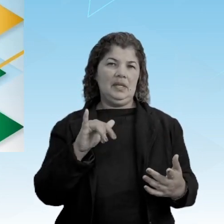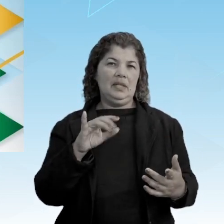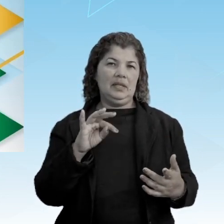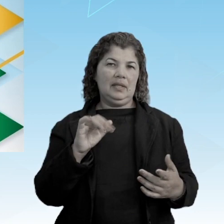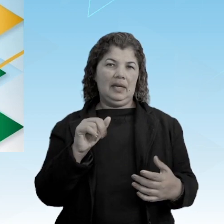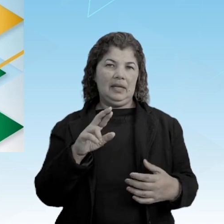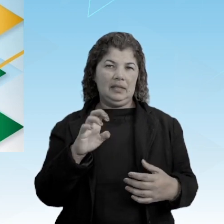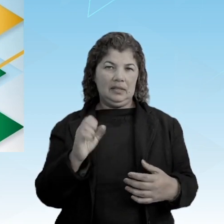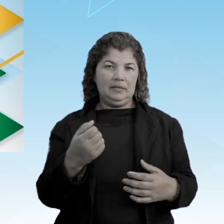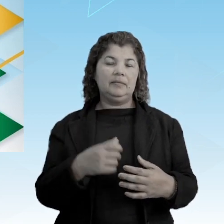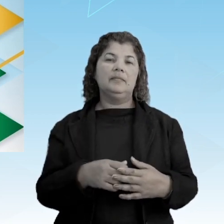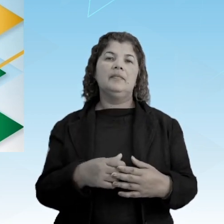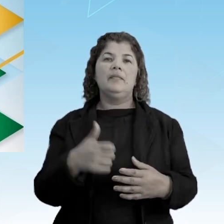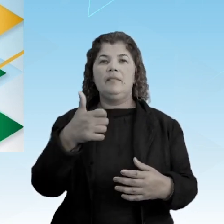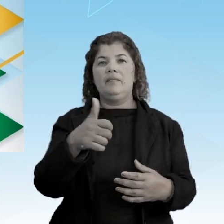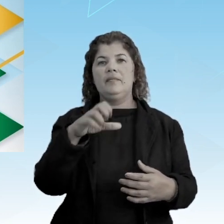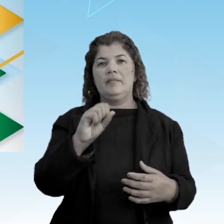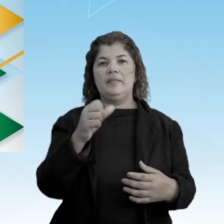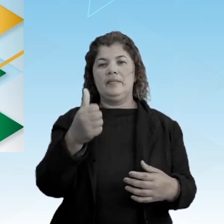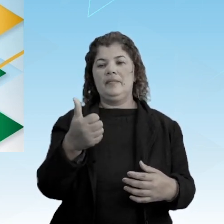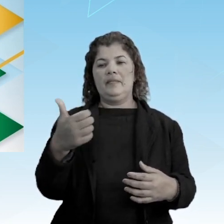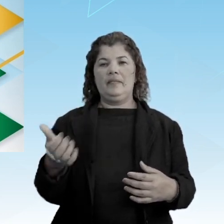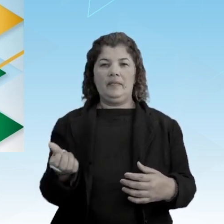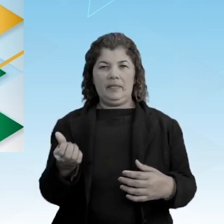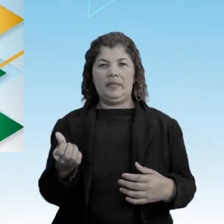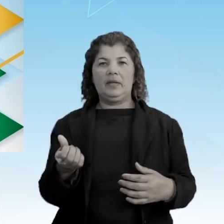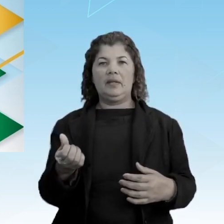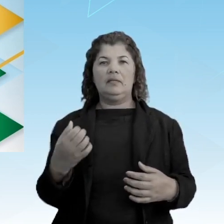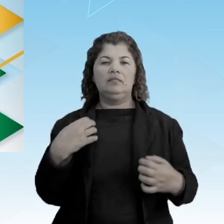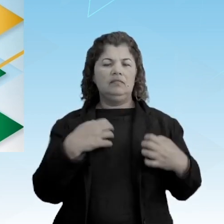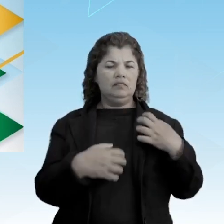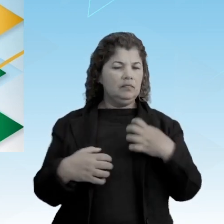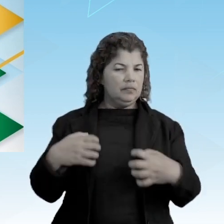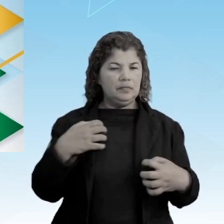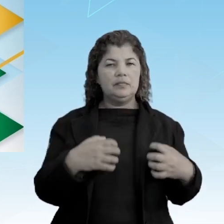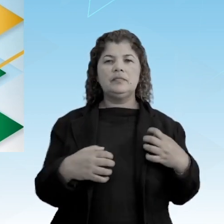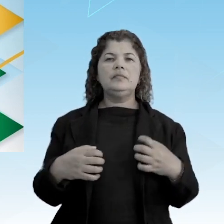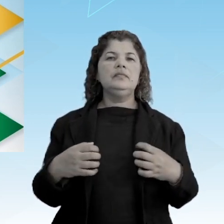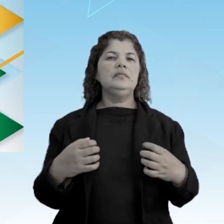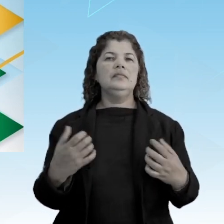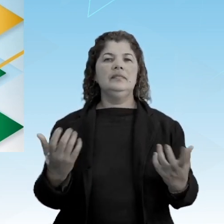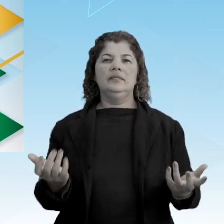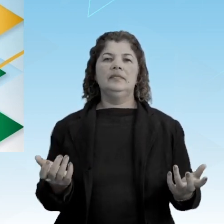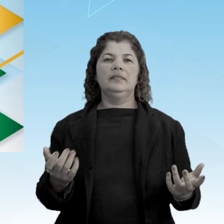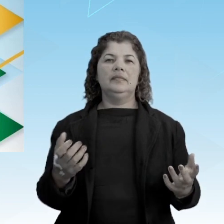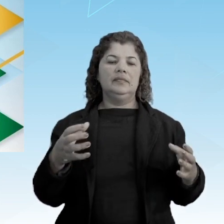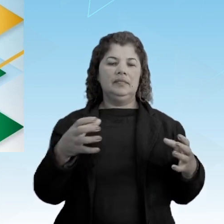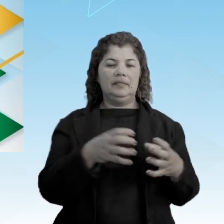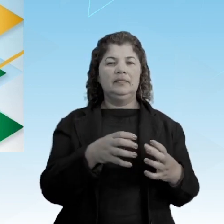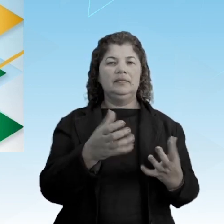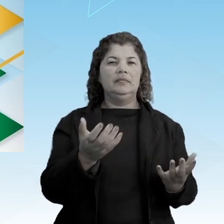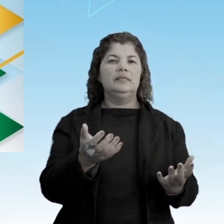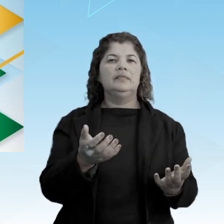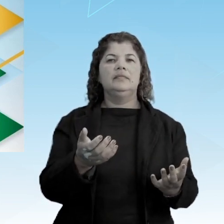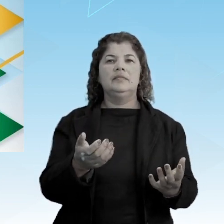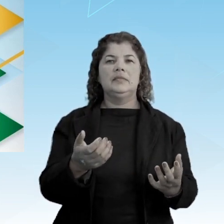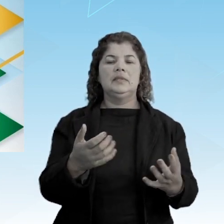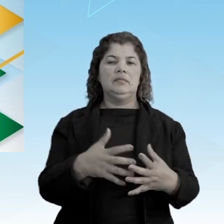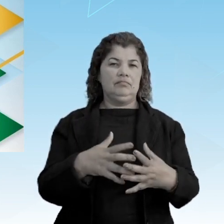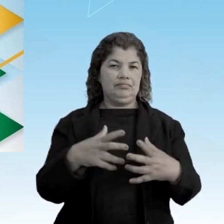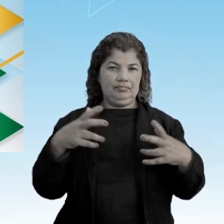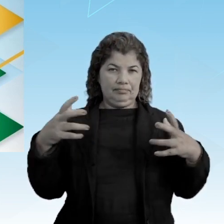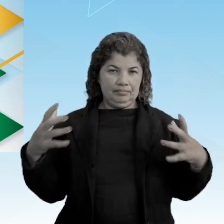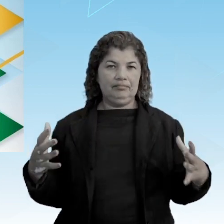1816, a insatisfação da província cresceu